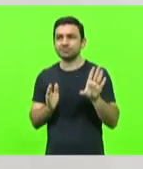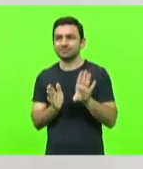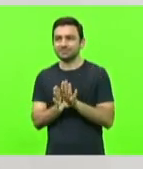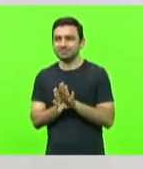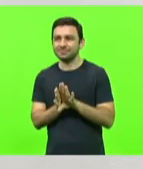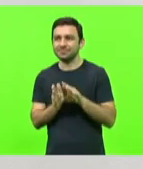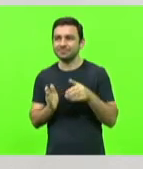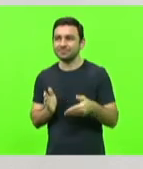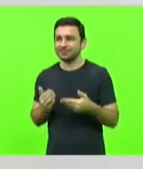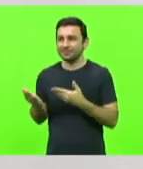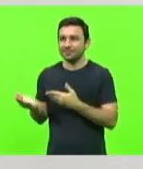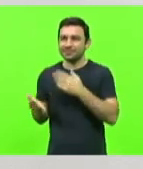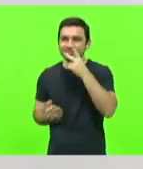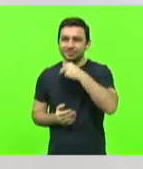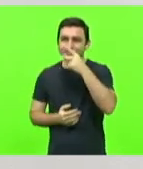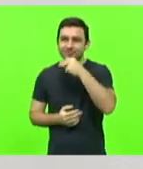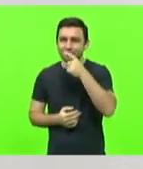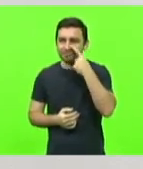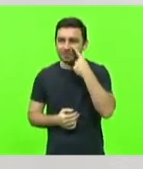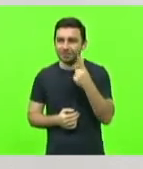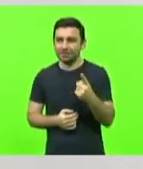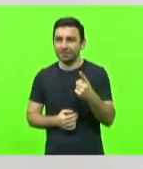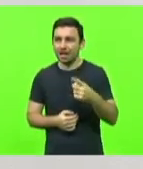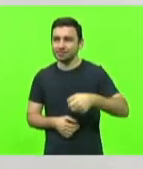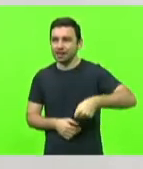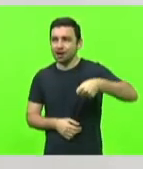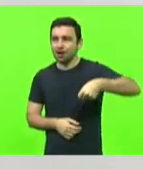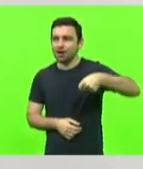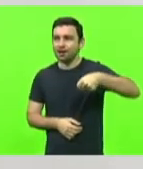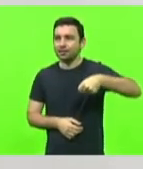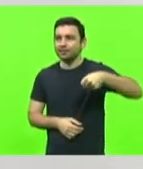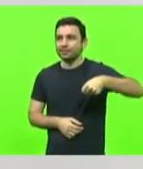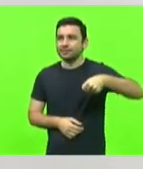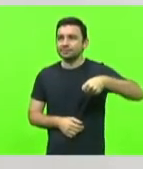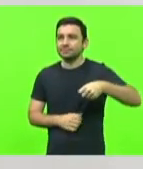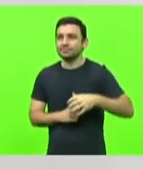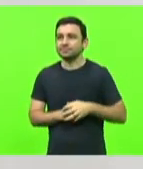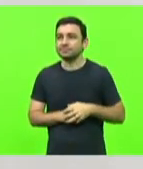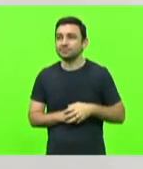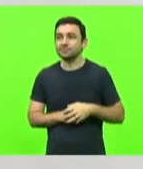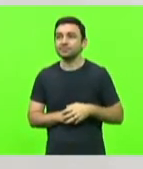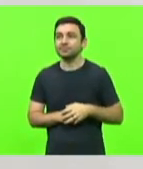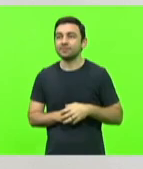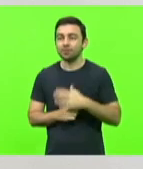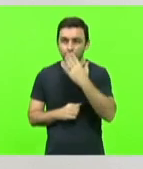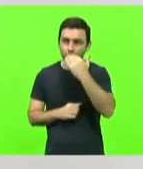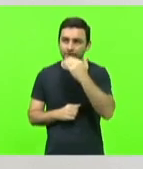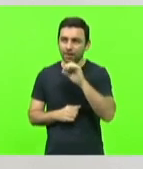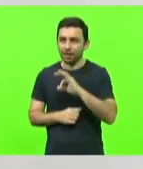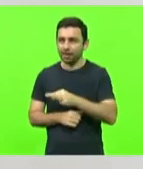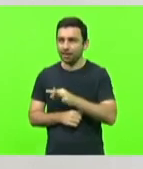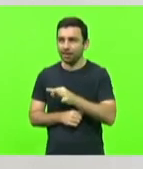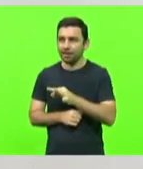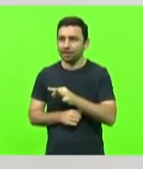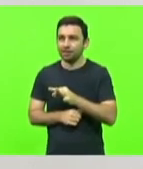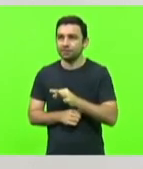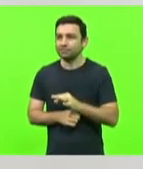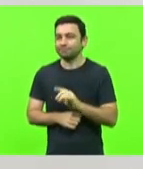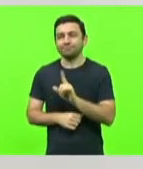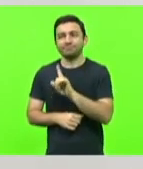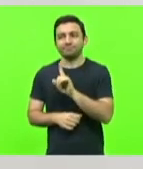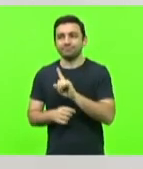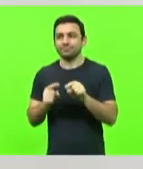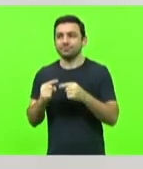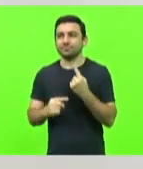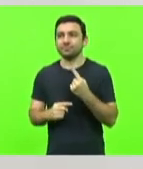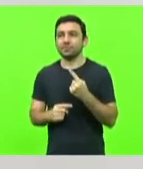me viu entrar com minha sacolinha aqui e disse esse, opa, o lanchinho, não é o lanchinho, não,